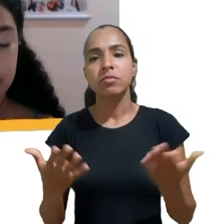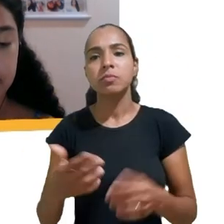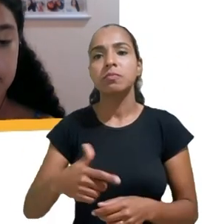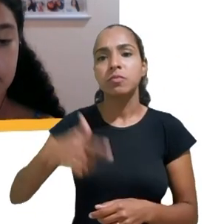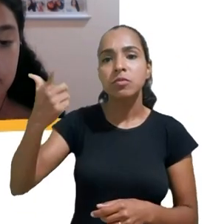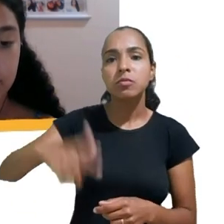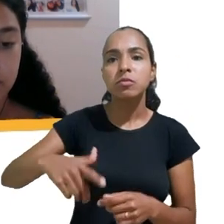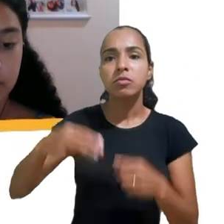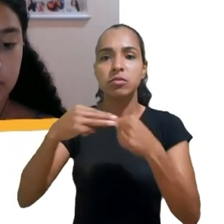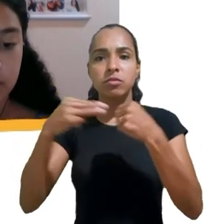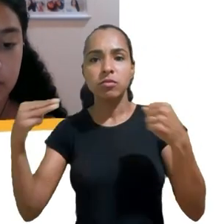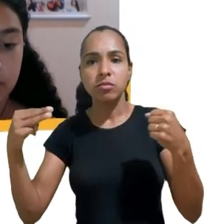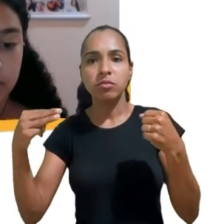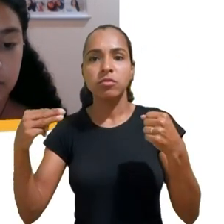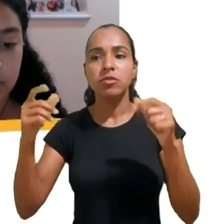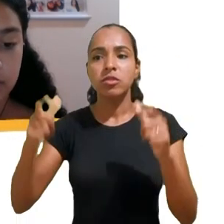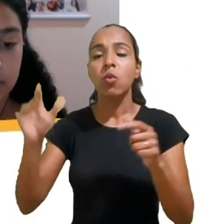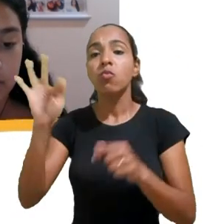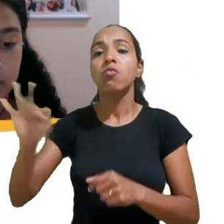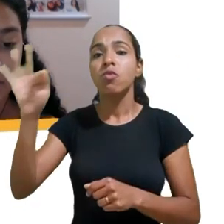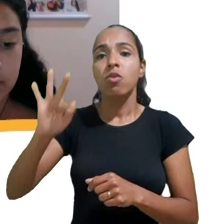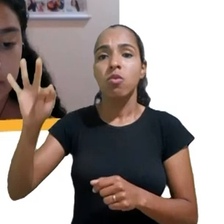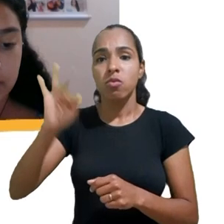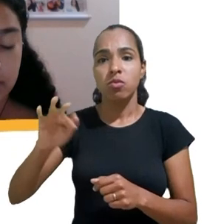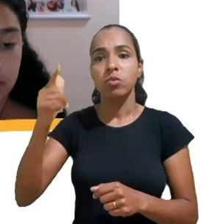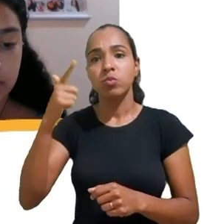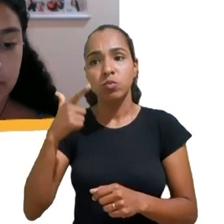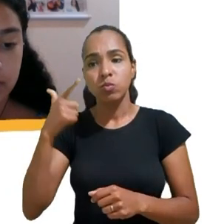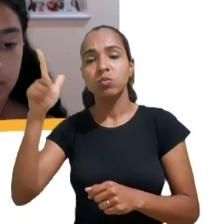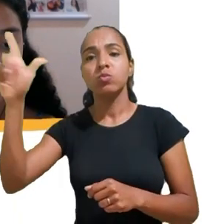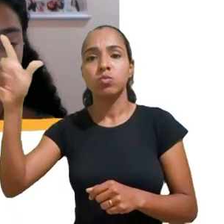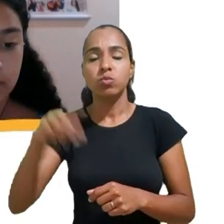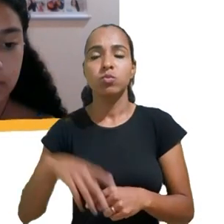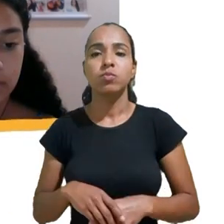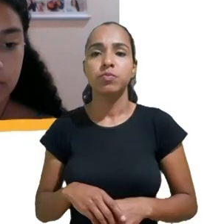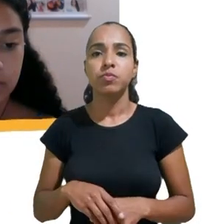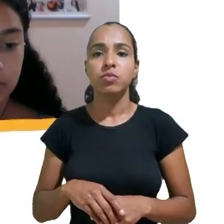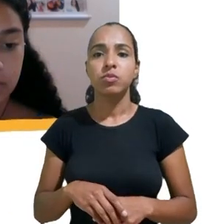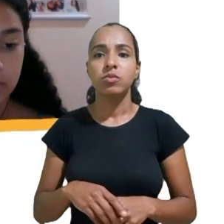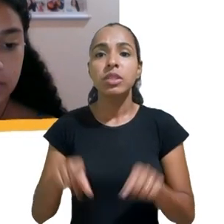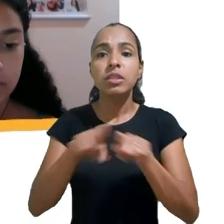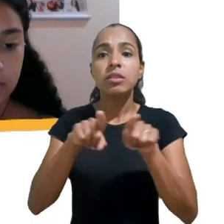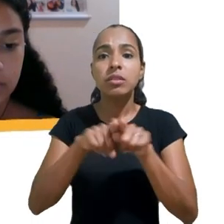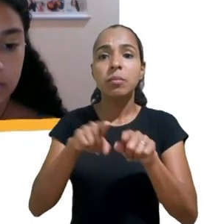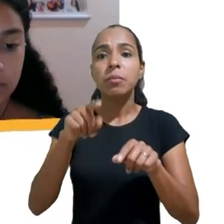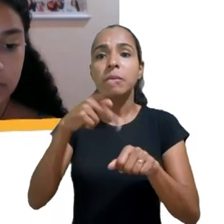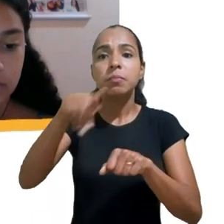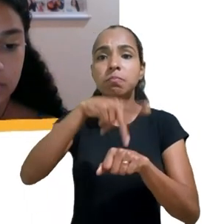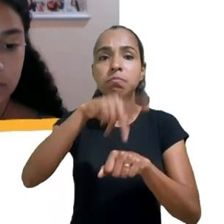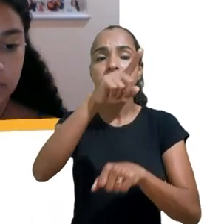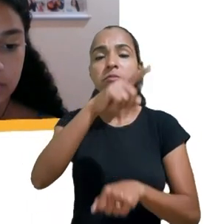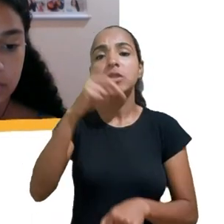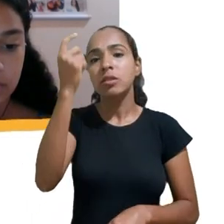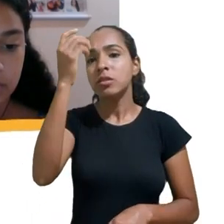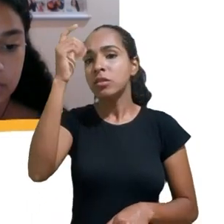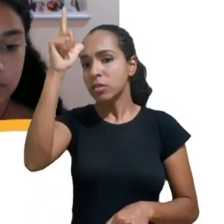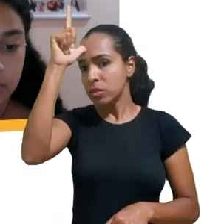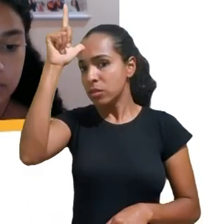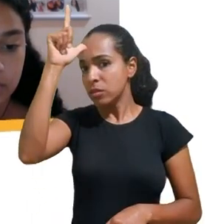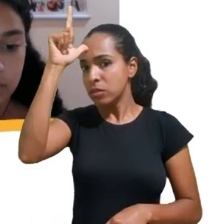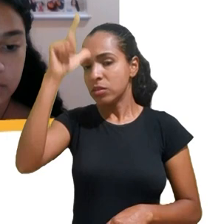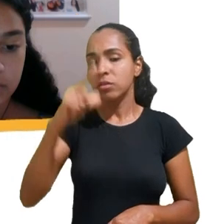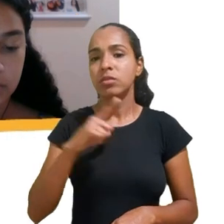alumínio do Private Law and Policy Course da Universidade de Amsterdã, Research Fellow da The New School, nos Estados Unidos,